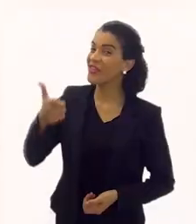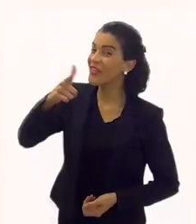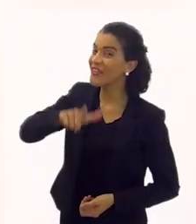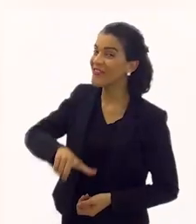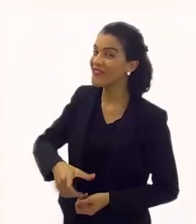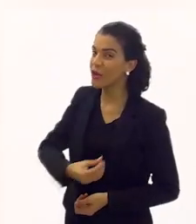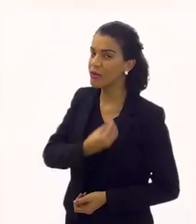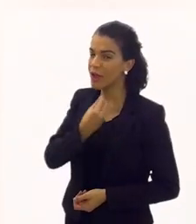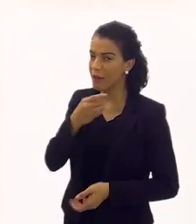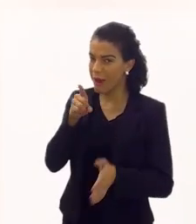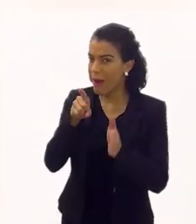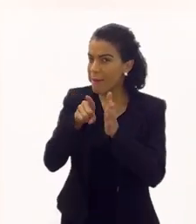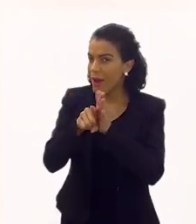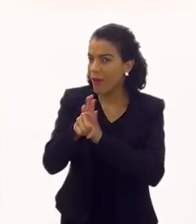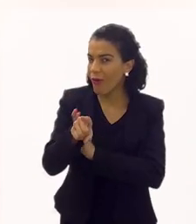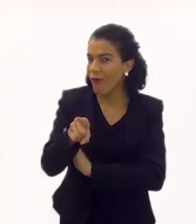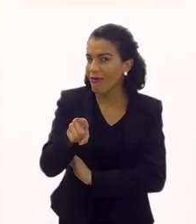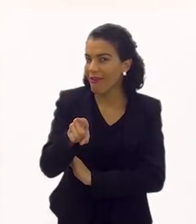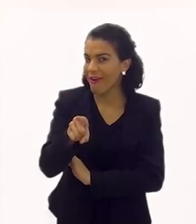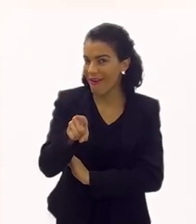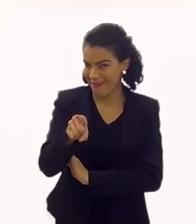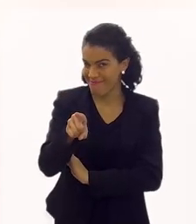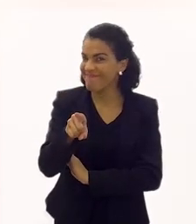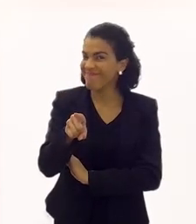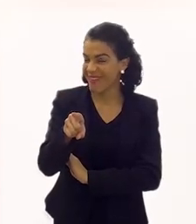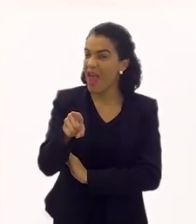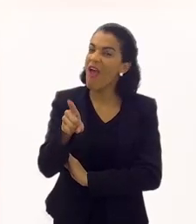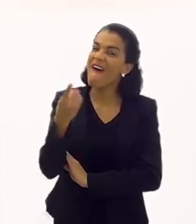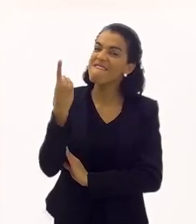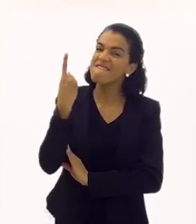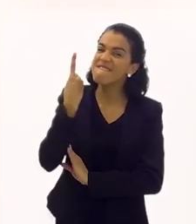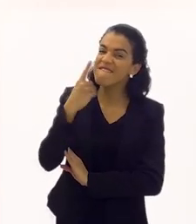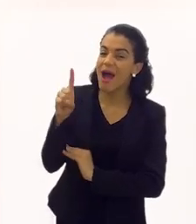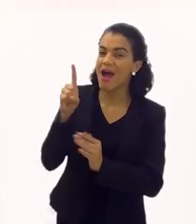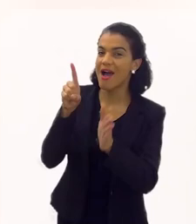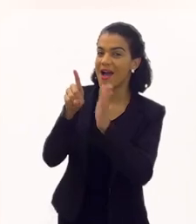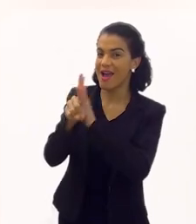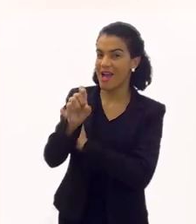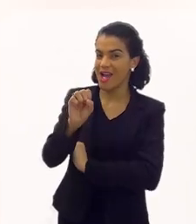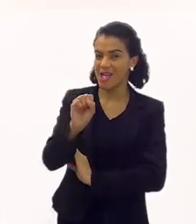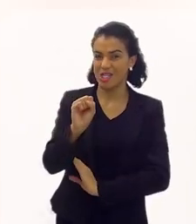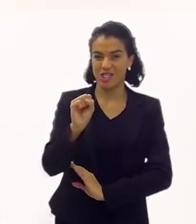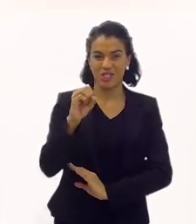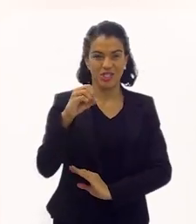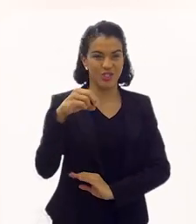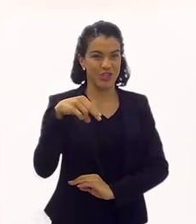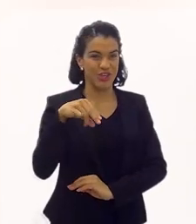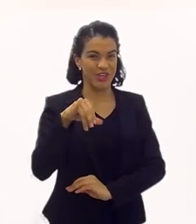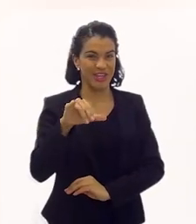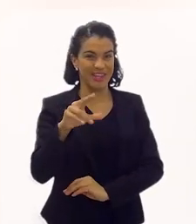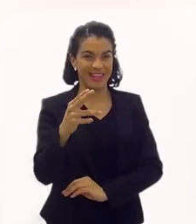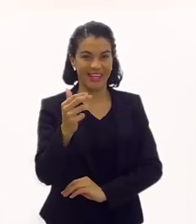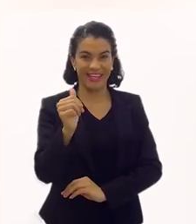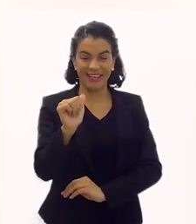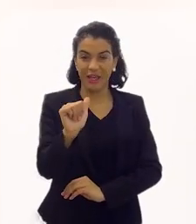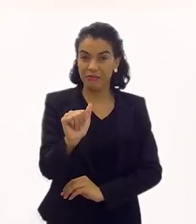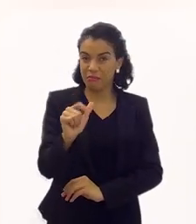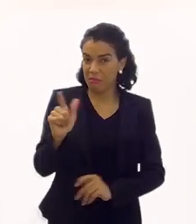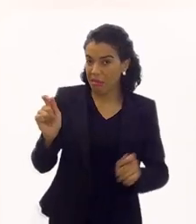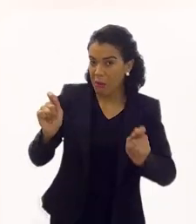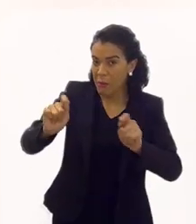Voltamos com essa pergunta bem encalacrada que eu fiz propositalmente para a Soninha. Tem essa